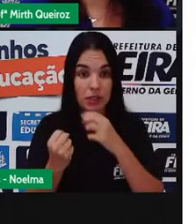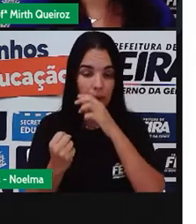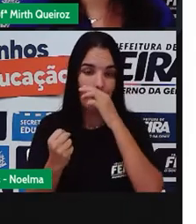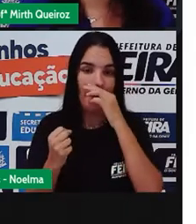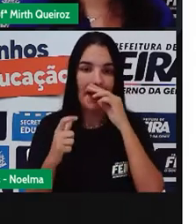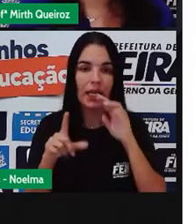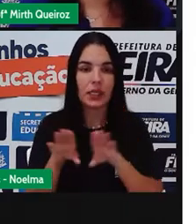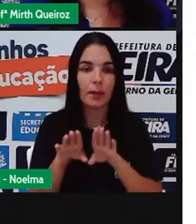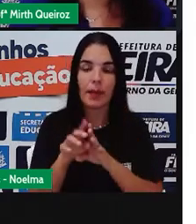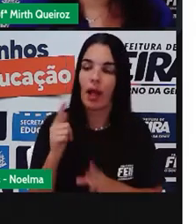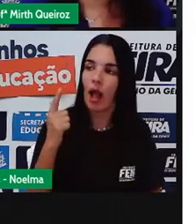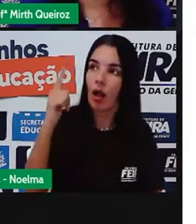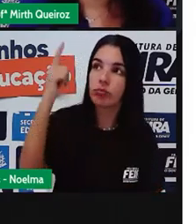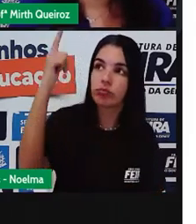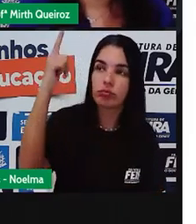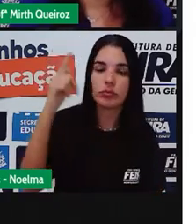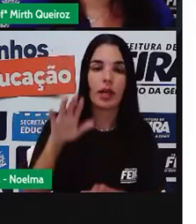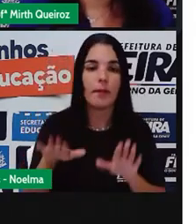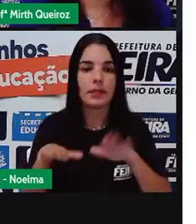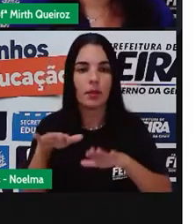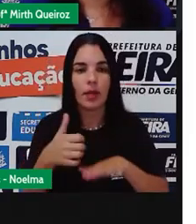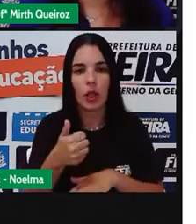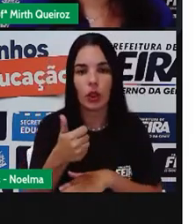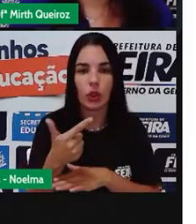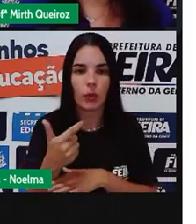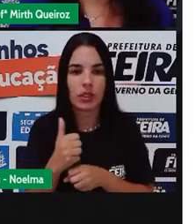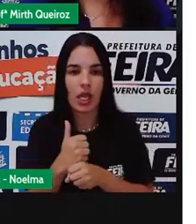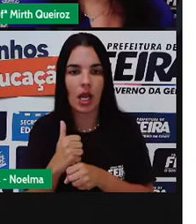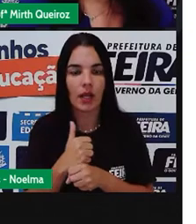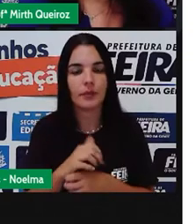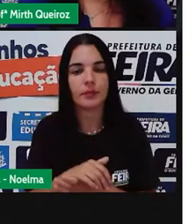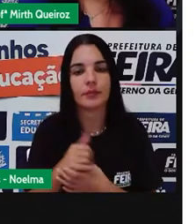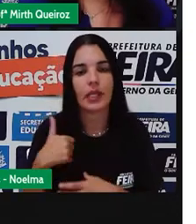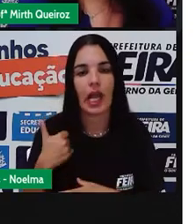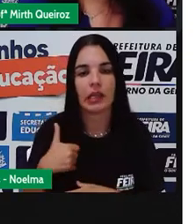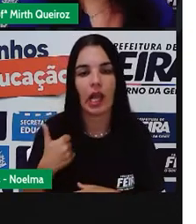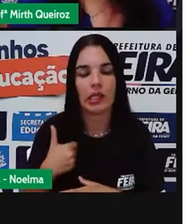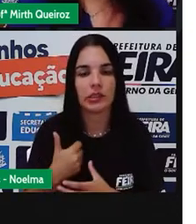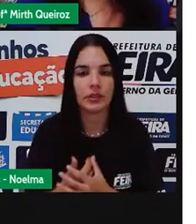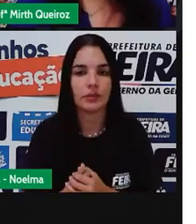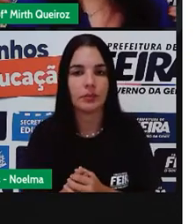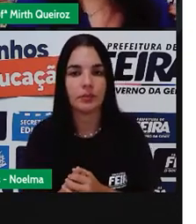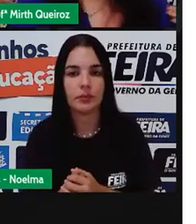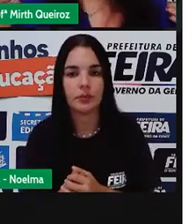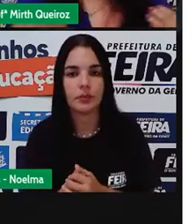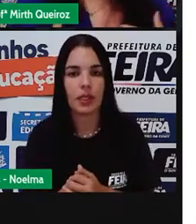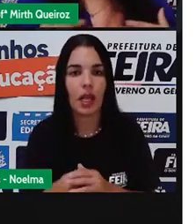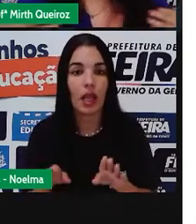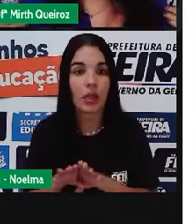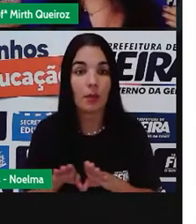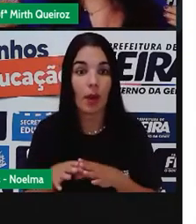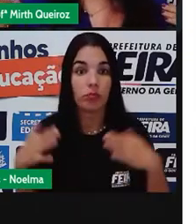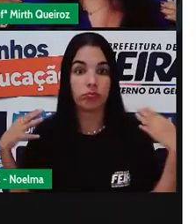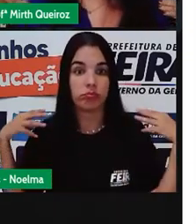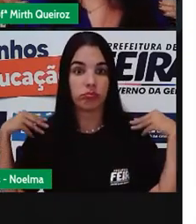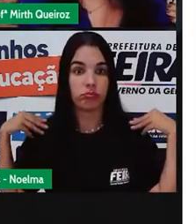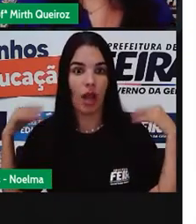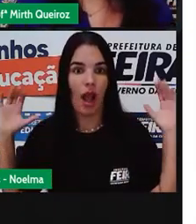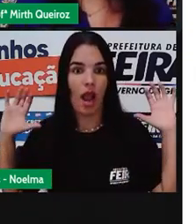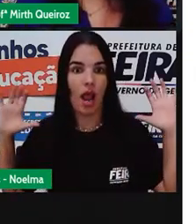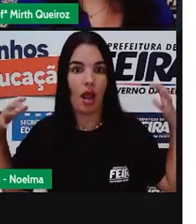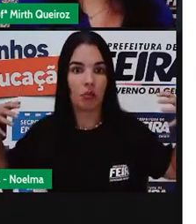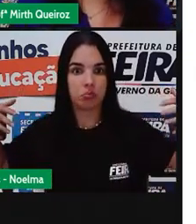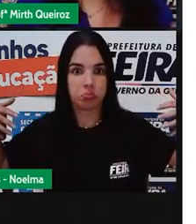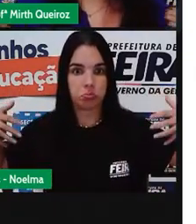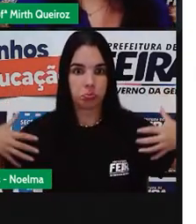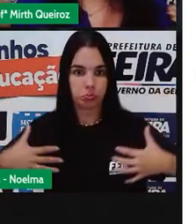O menino já vai alcançar aí aos 12 anos de idade, né? É quando essa parte dos ombros já ficam mais